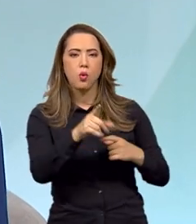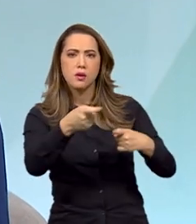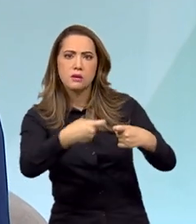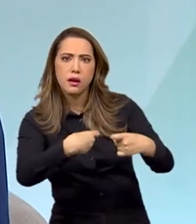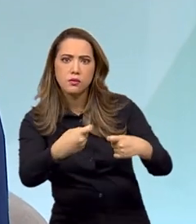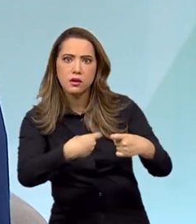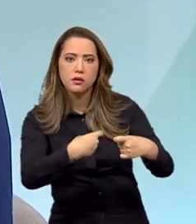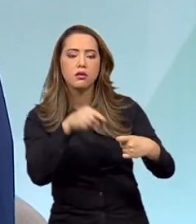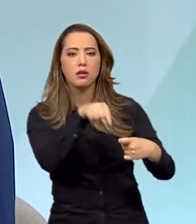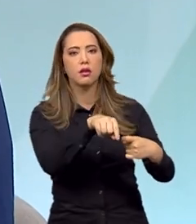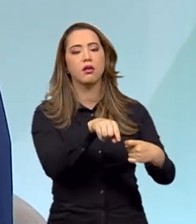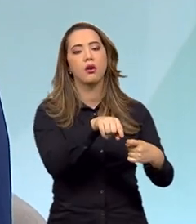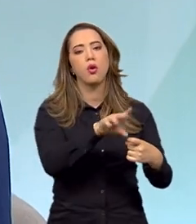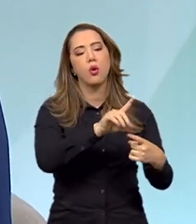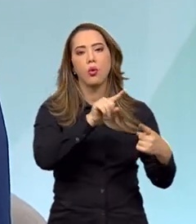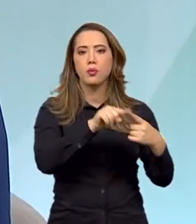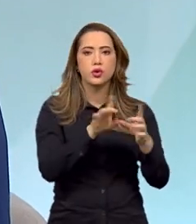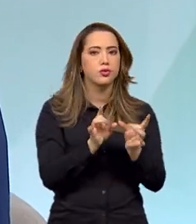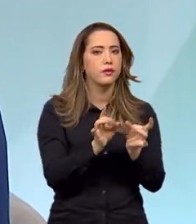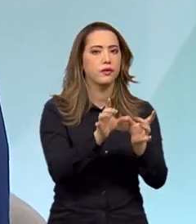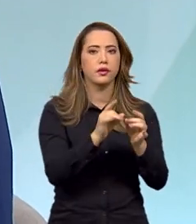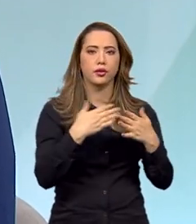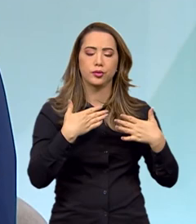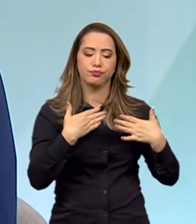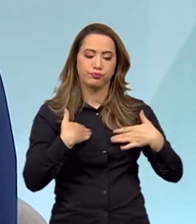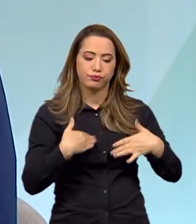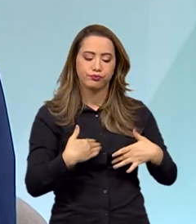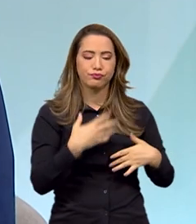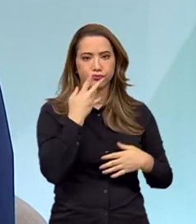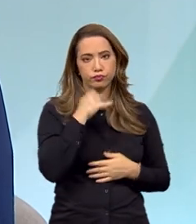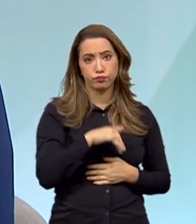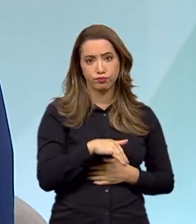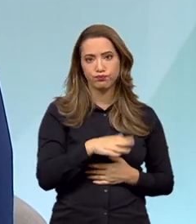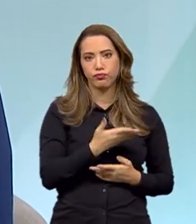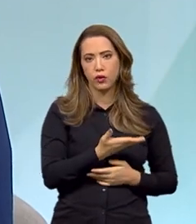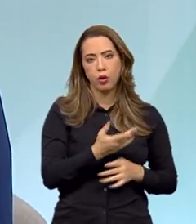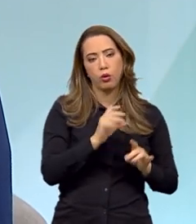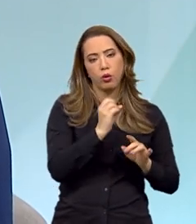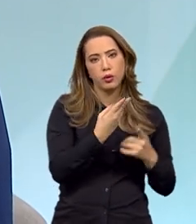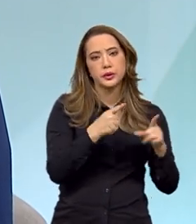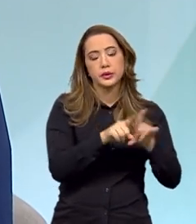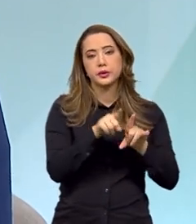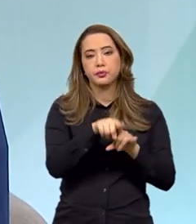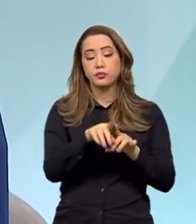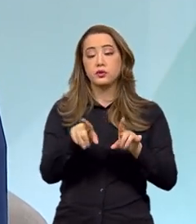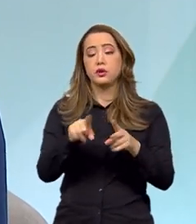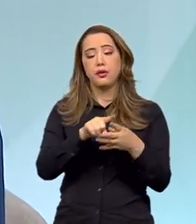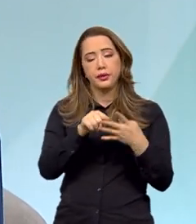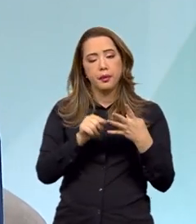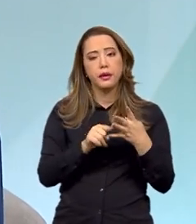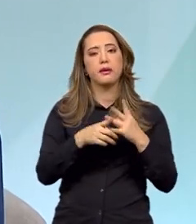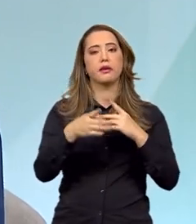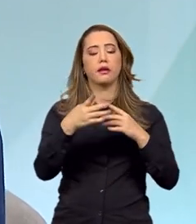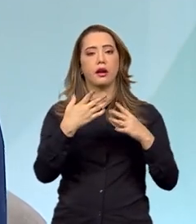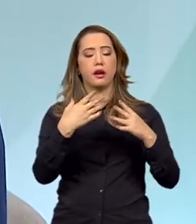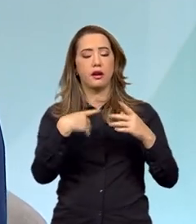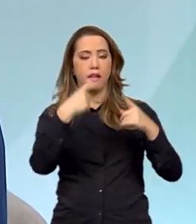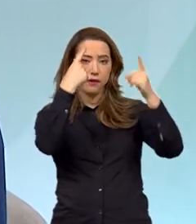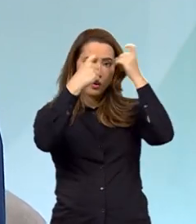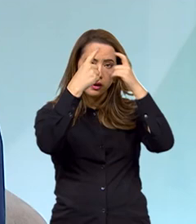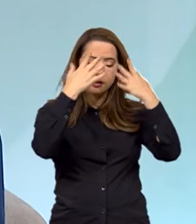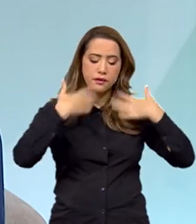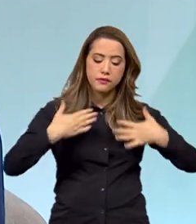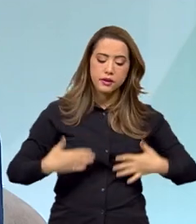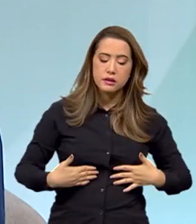comerciais. Além dessas violências, a gente tem a violência física, a violência psicológica e a violência institucional, que é a